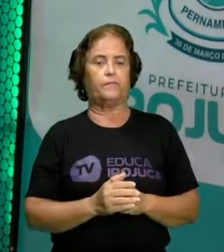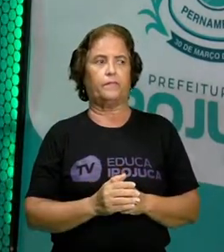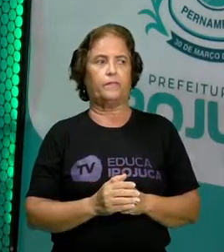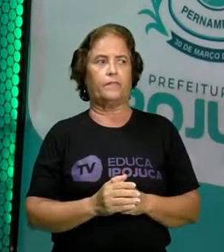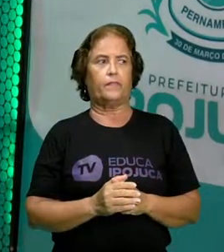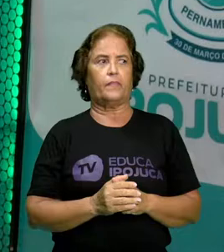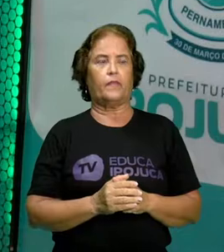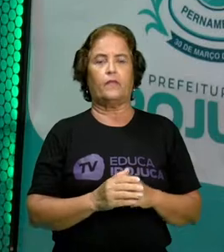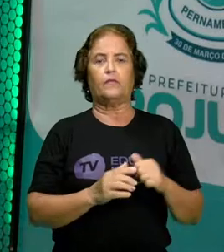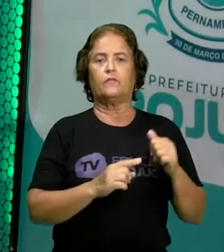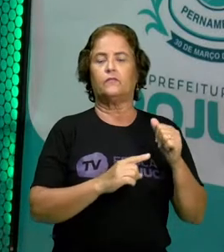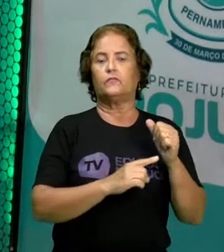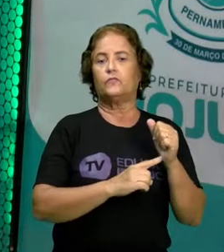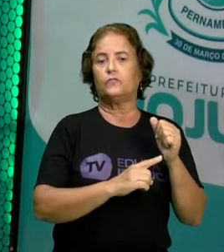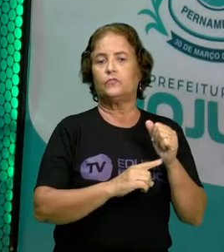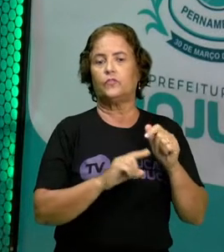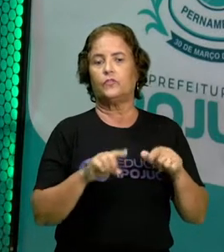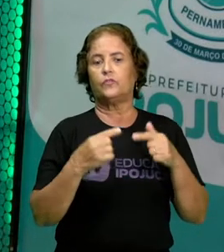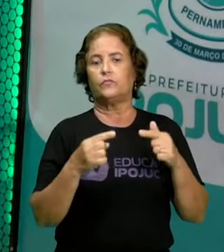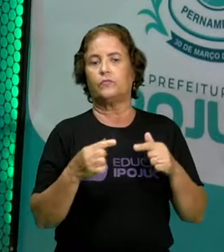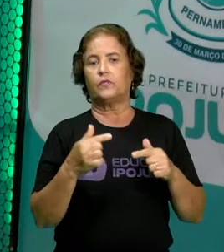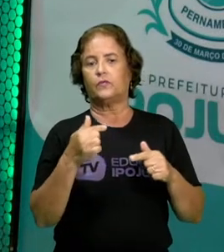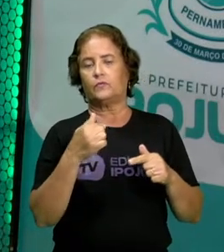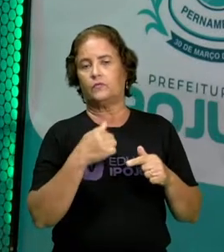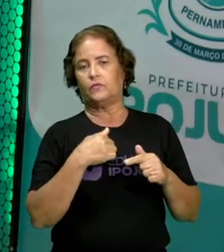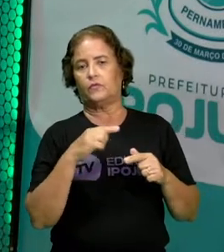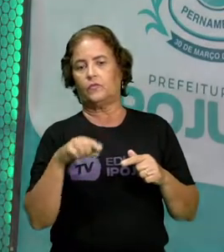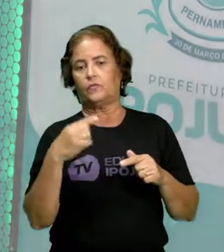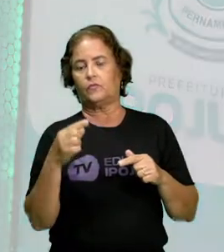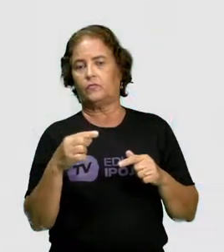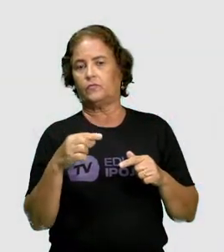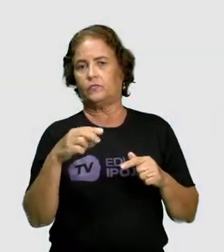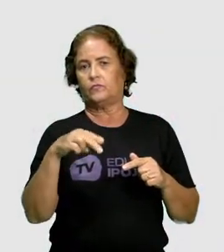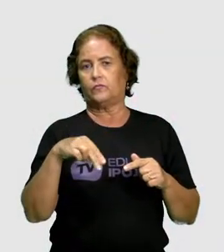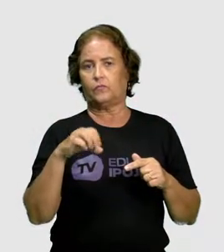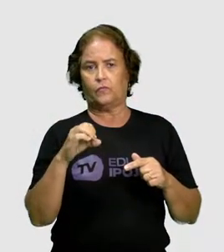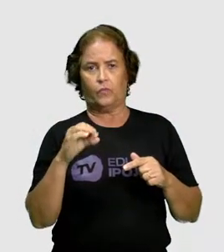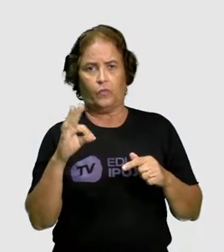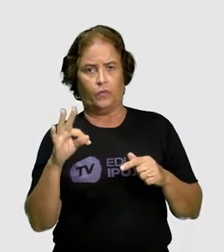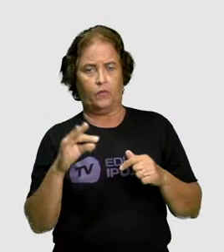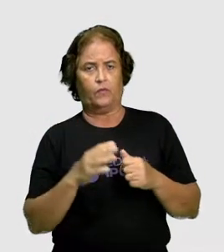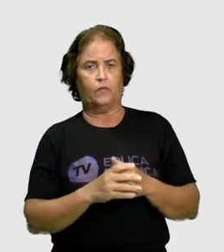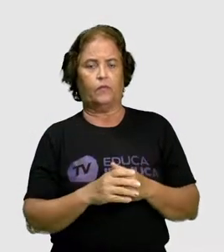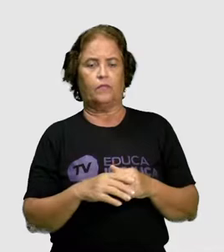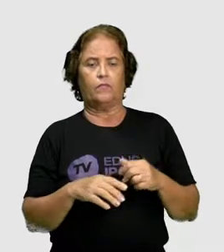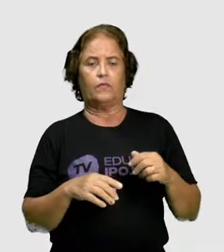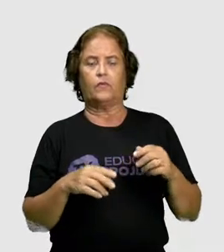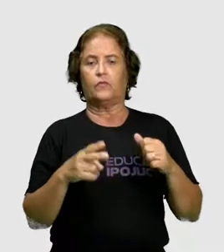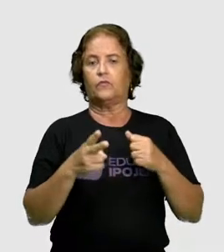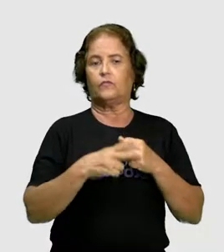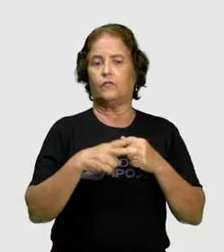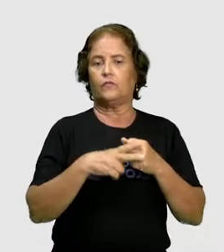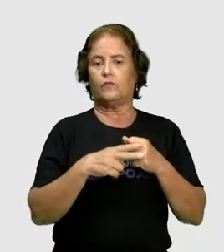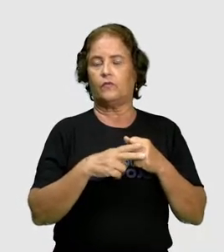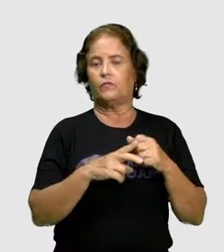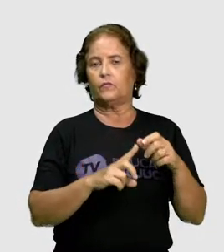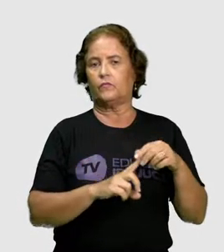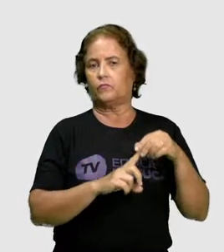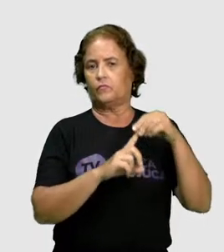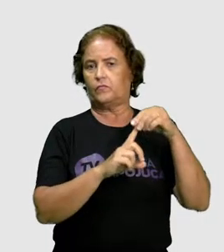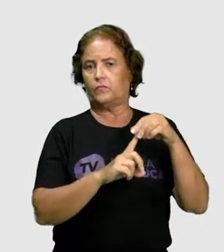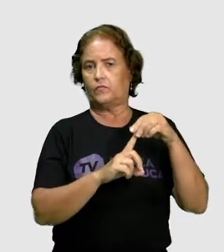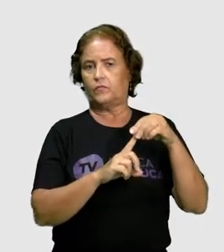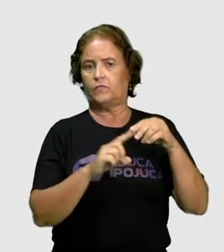Sujeito, mais o Will, mais o Not, mais o verbo principal, certo? Que vai estar no infinitivo. E o